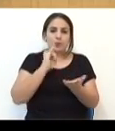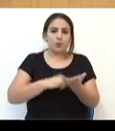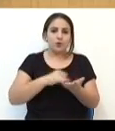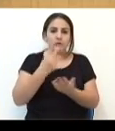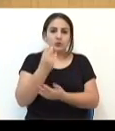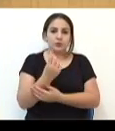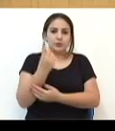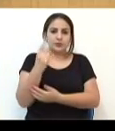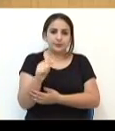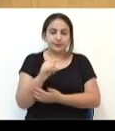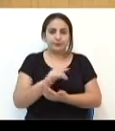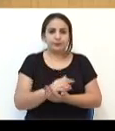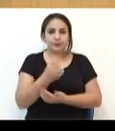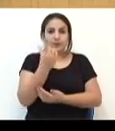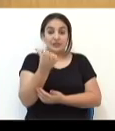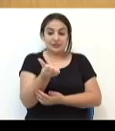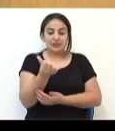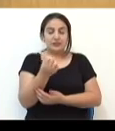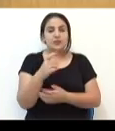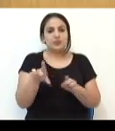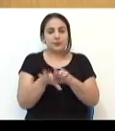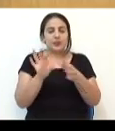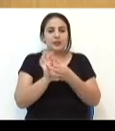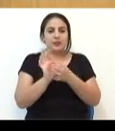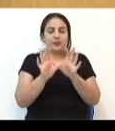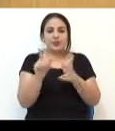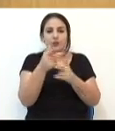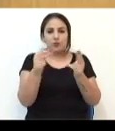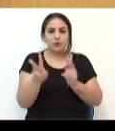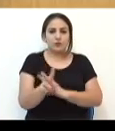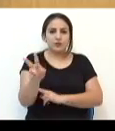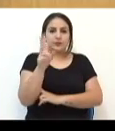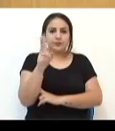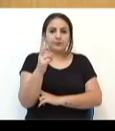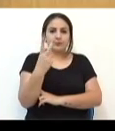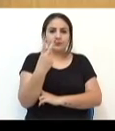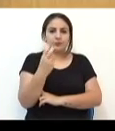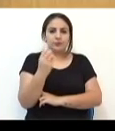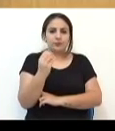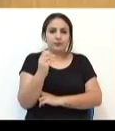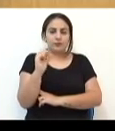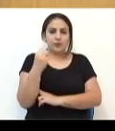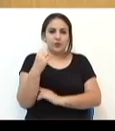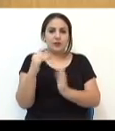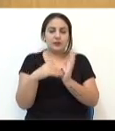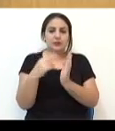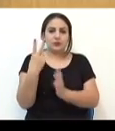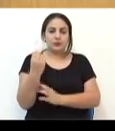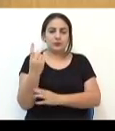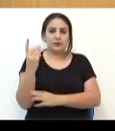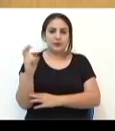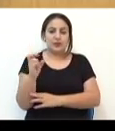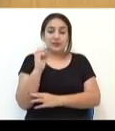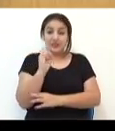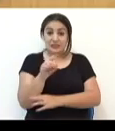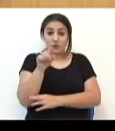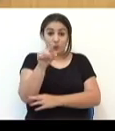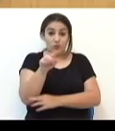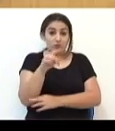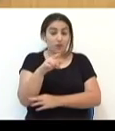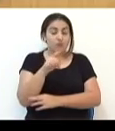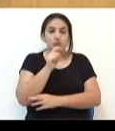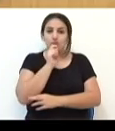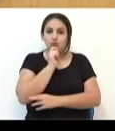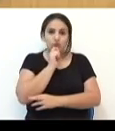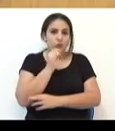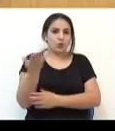2016. Também estão disponíveis alguns valores de 2008 a 2015. Se você ainda